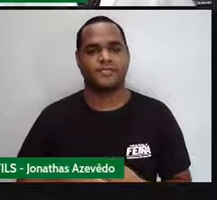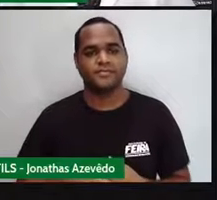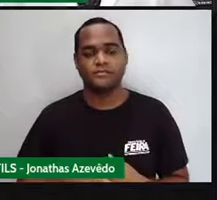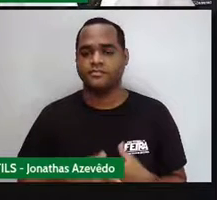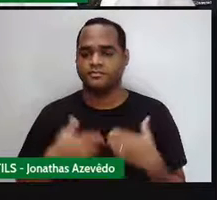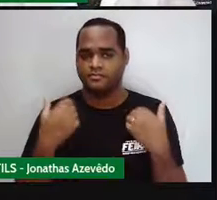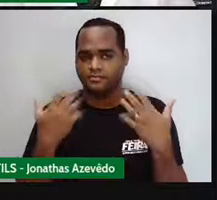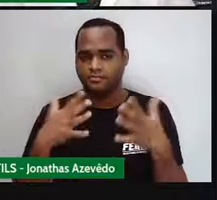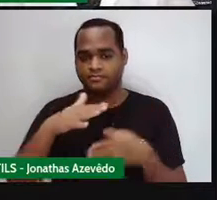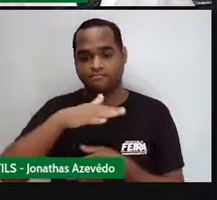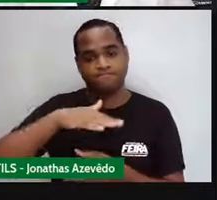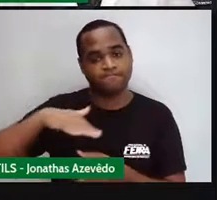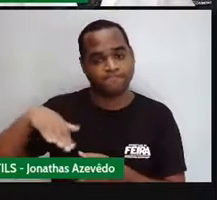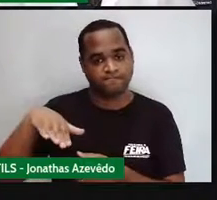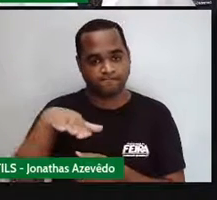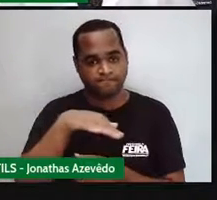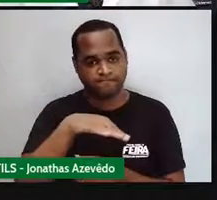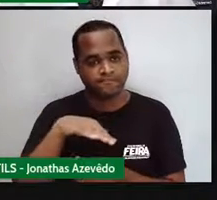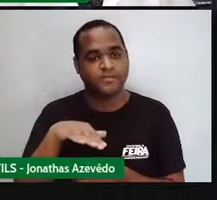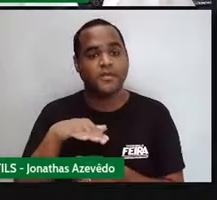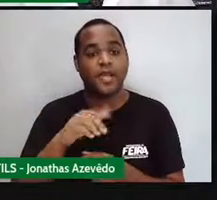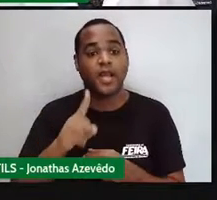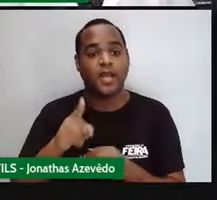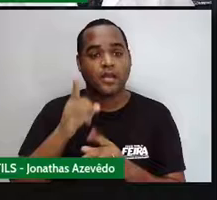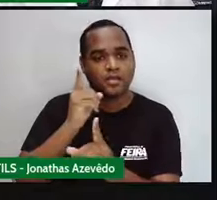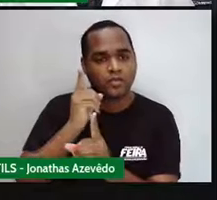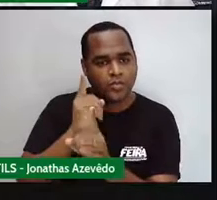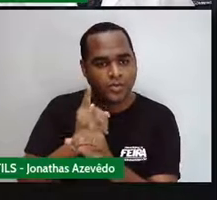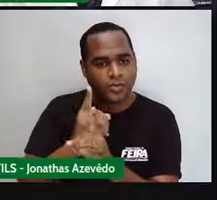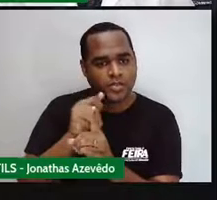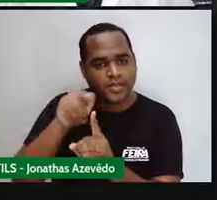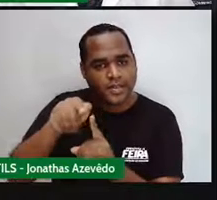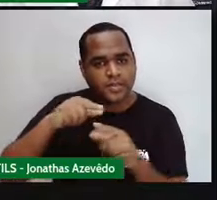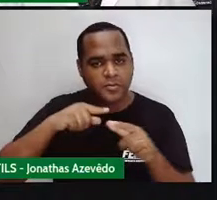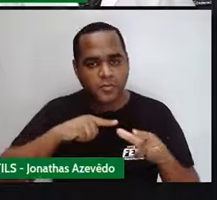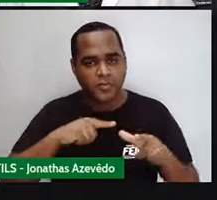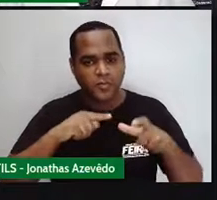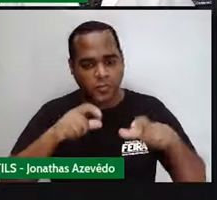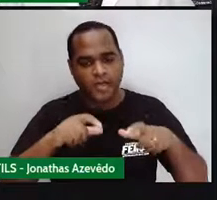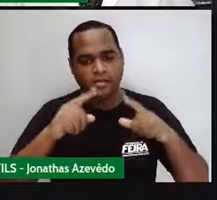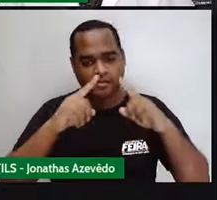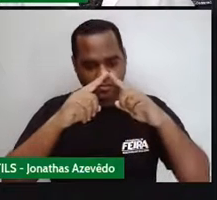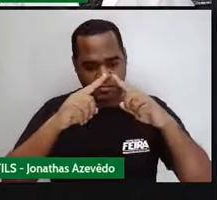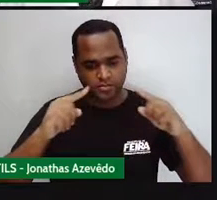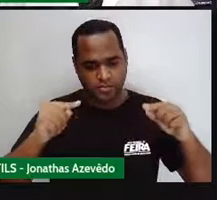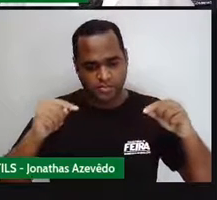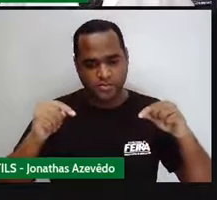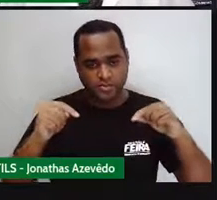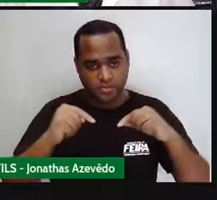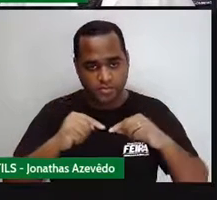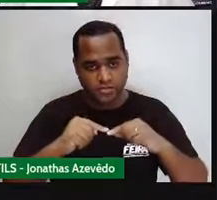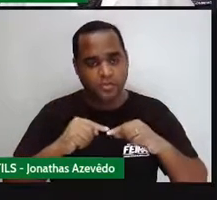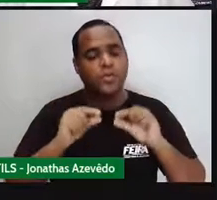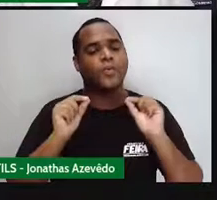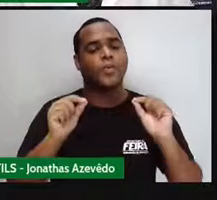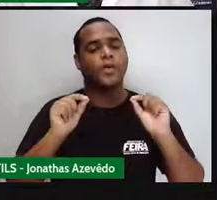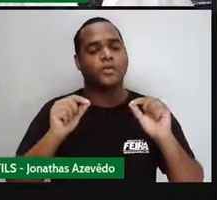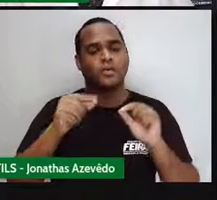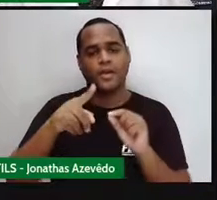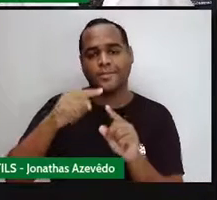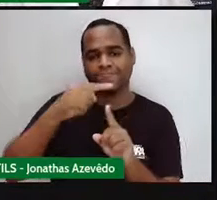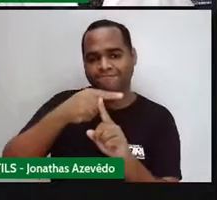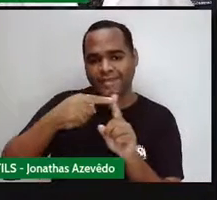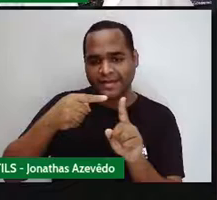A área encontrada para o losango foi a metade do